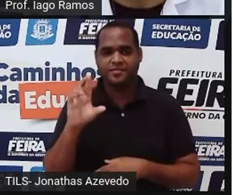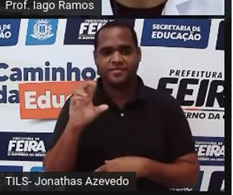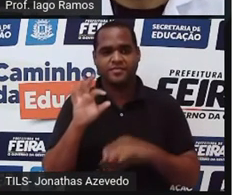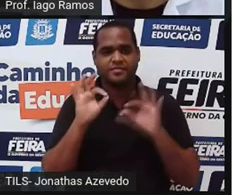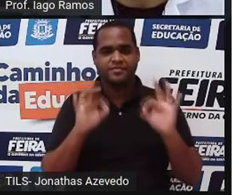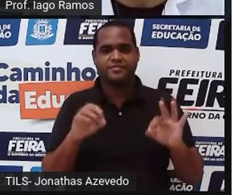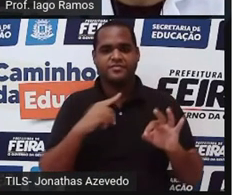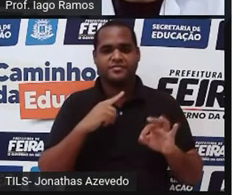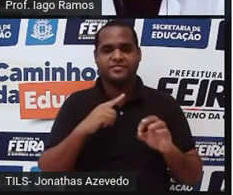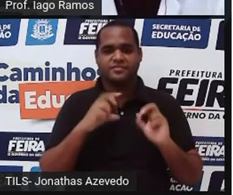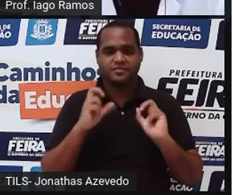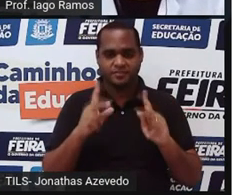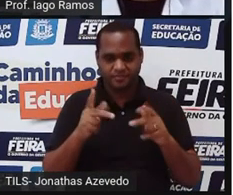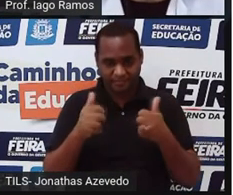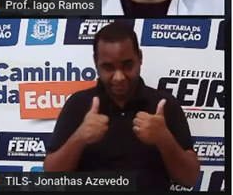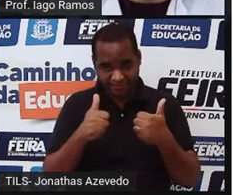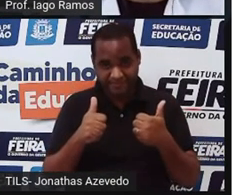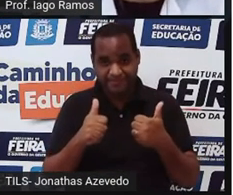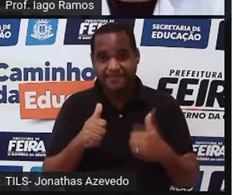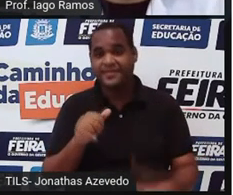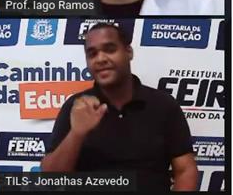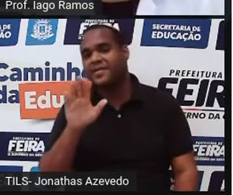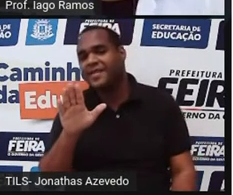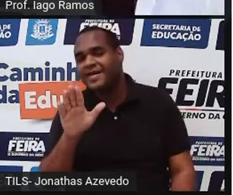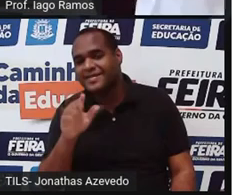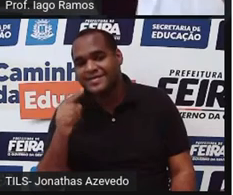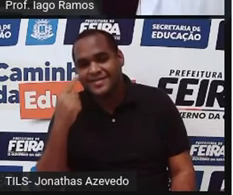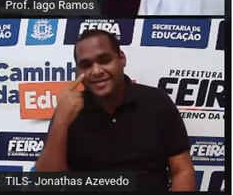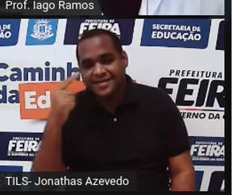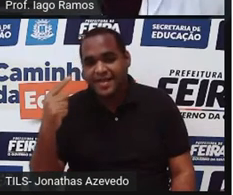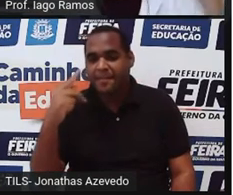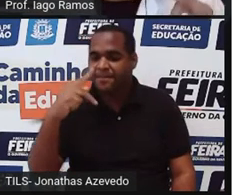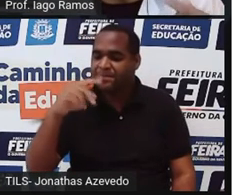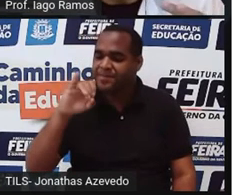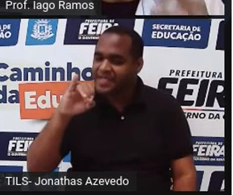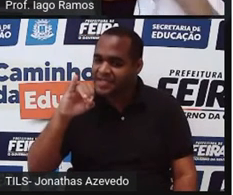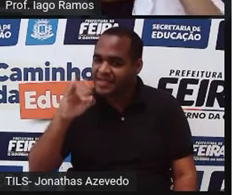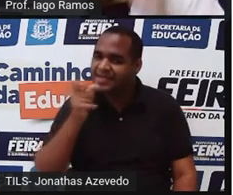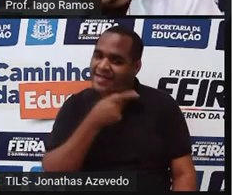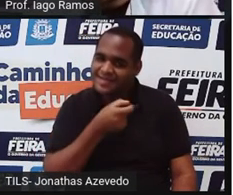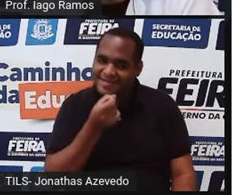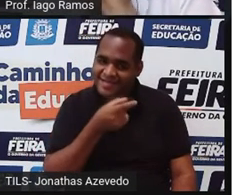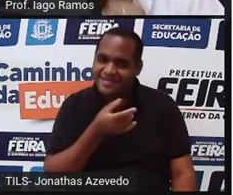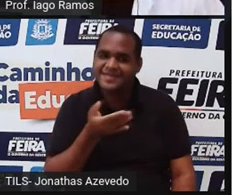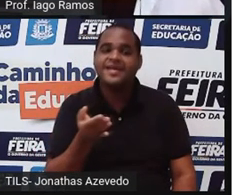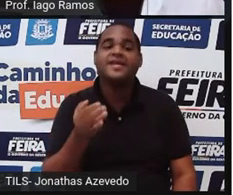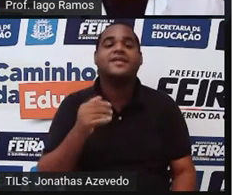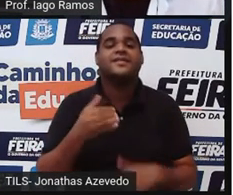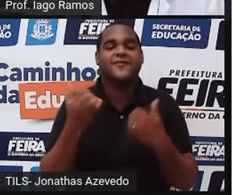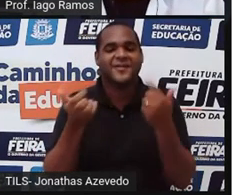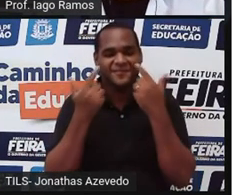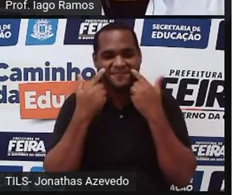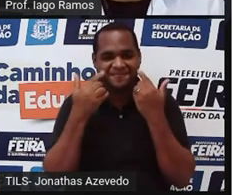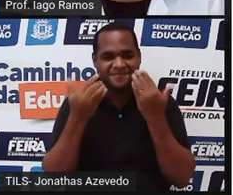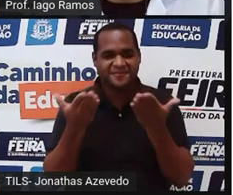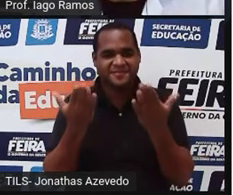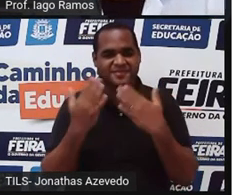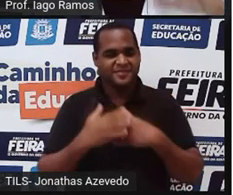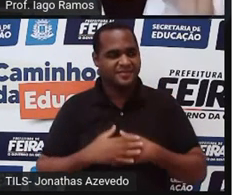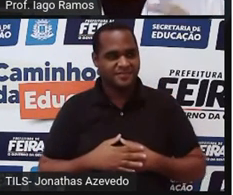Beleza? Mas, já que eu falei do π, se liga na piadinha que vem aí agora.